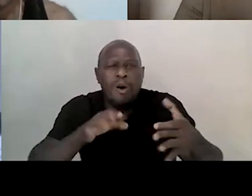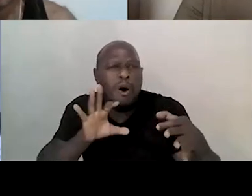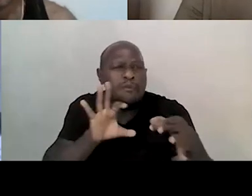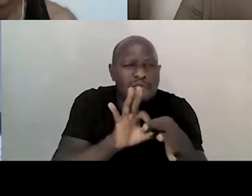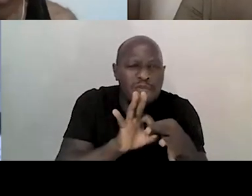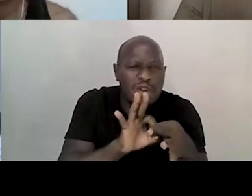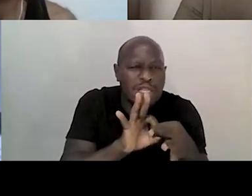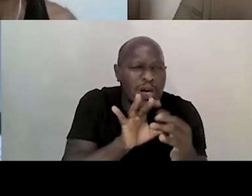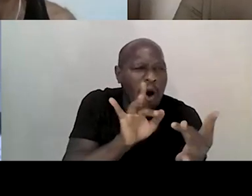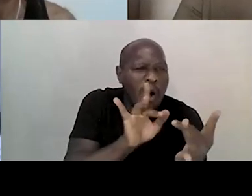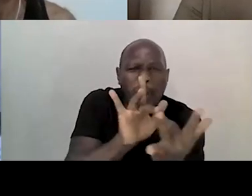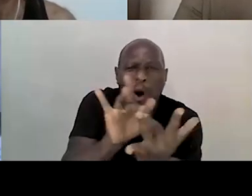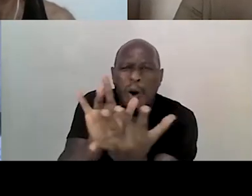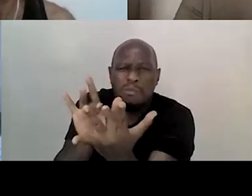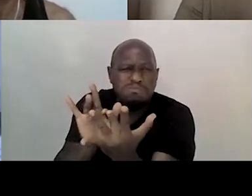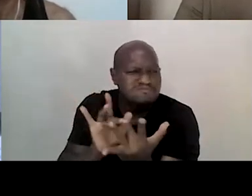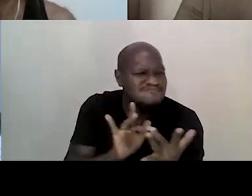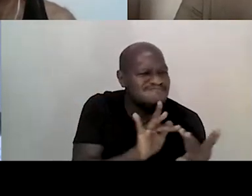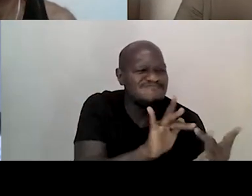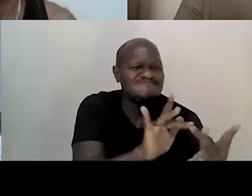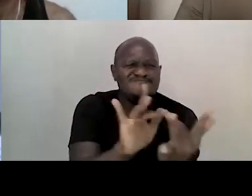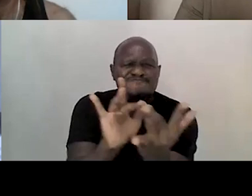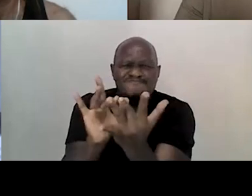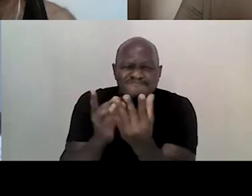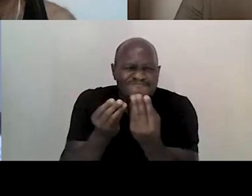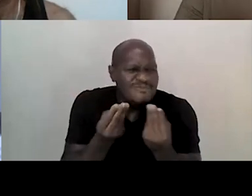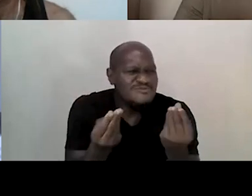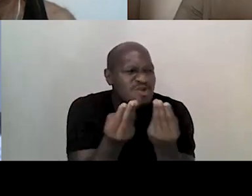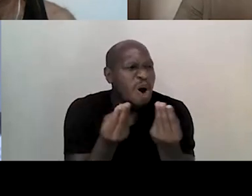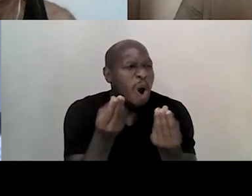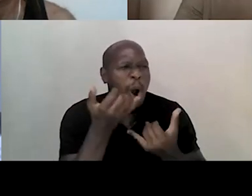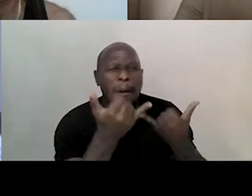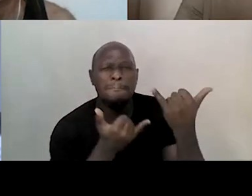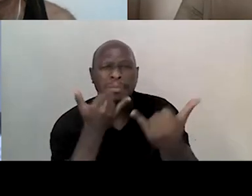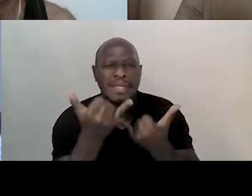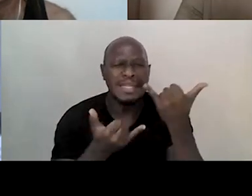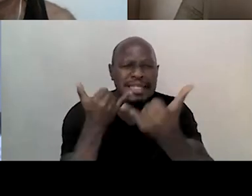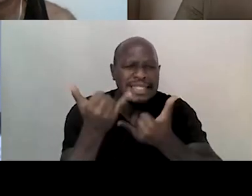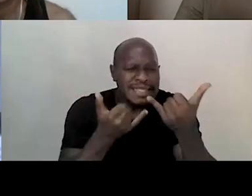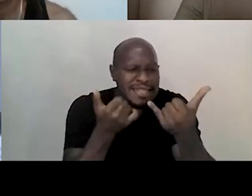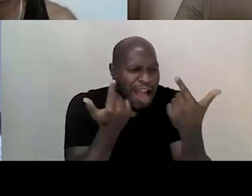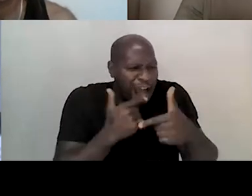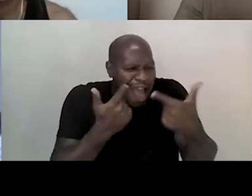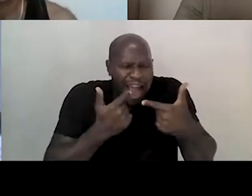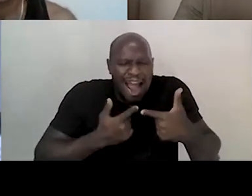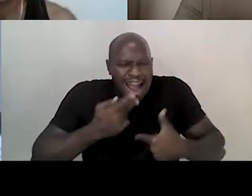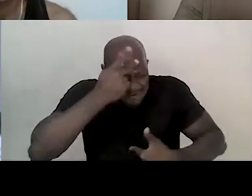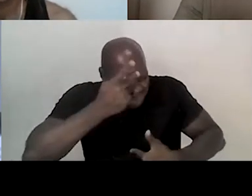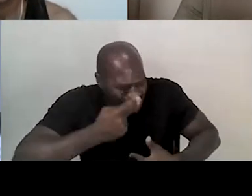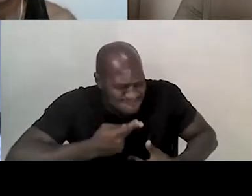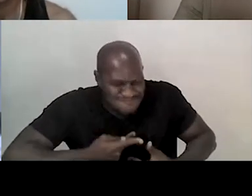conexão, né? O brincar, né? O rir de si mesmo, o